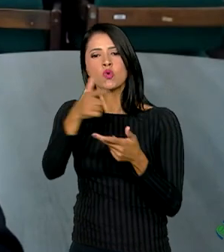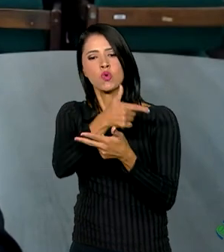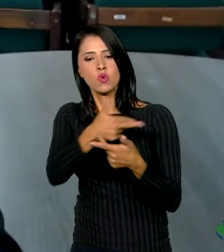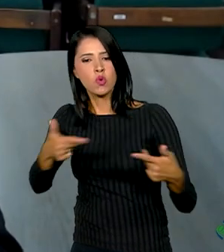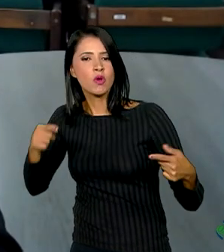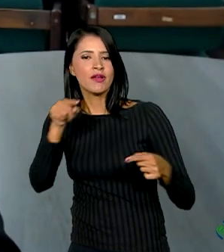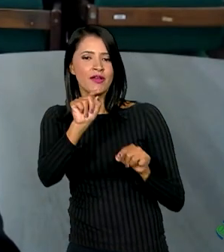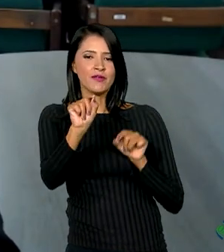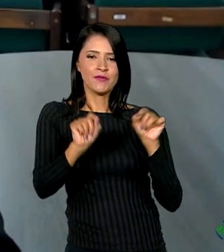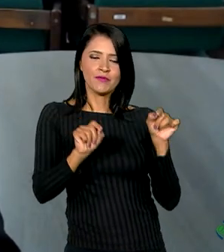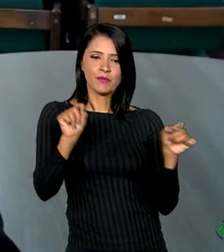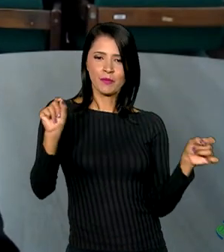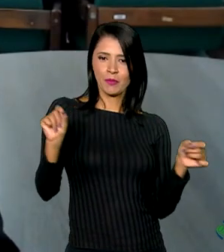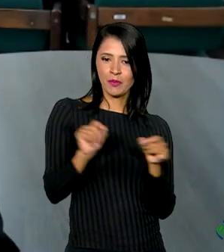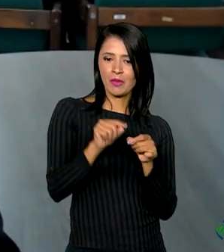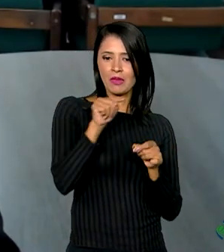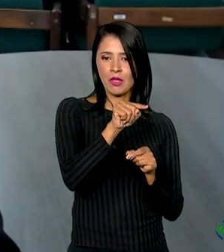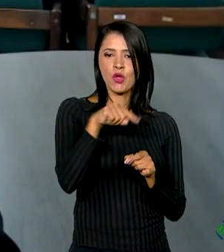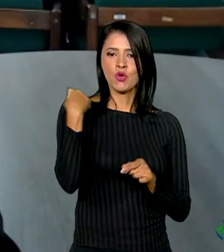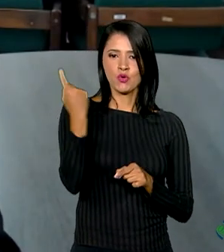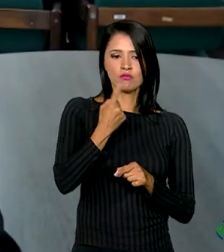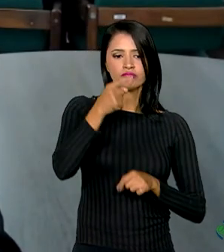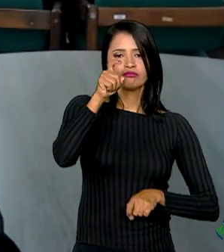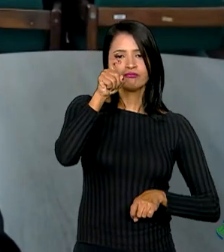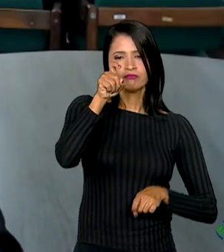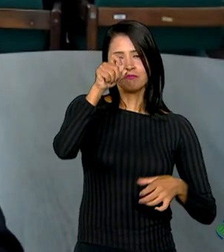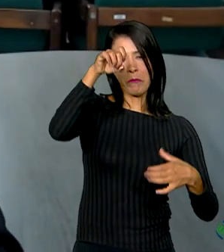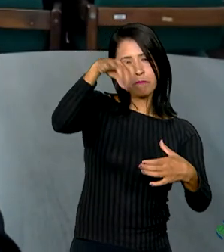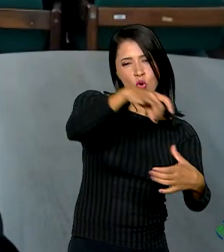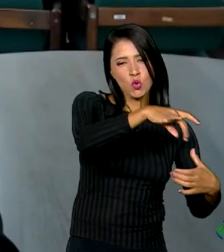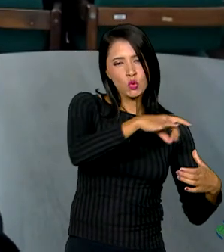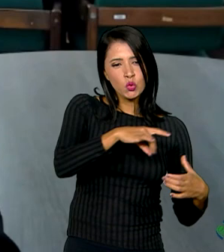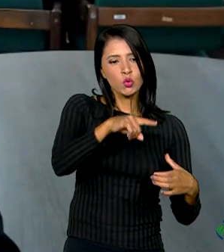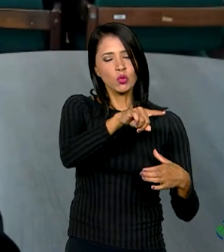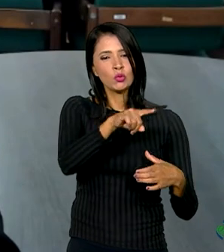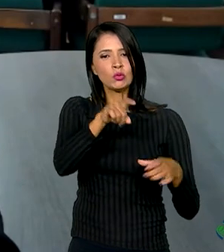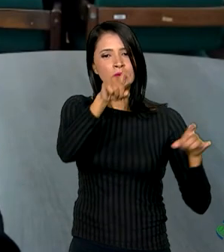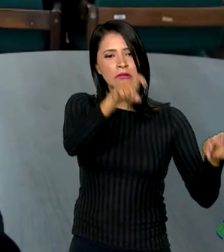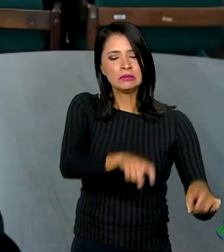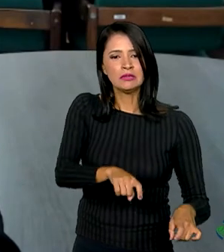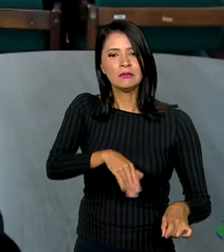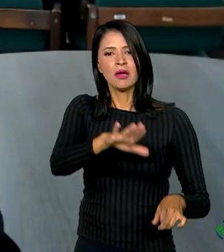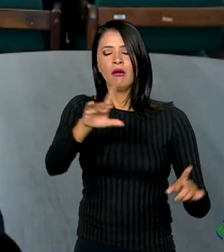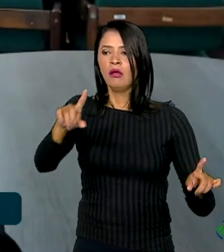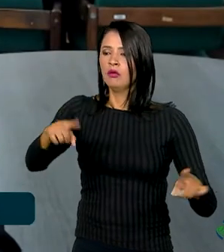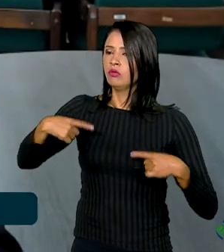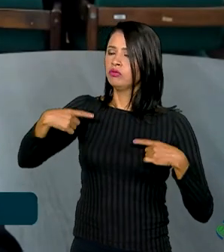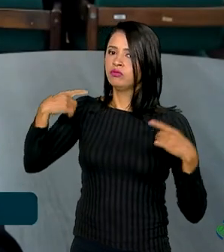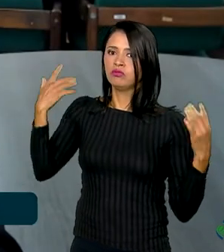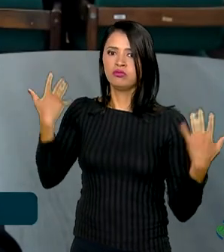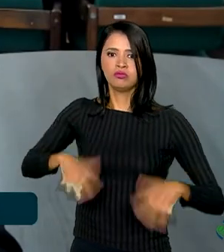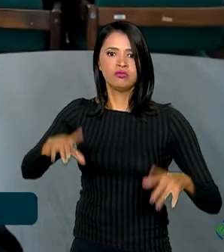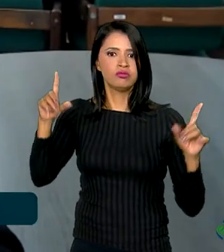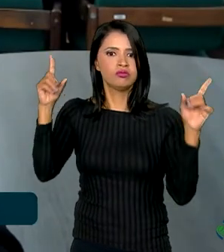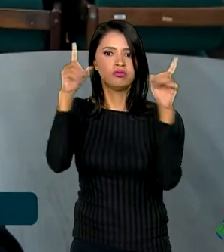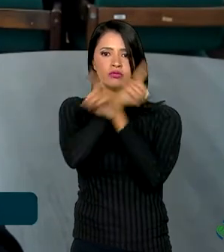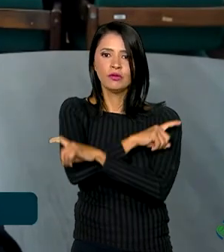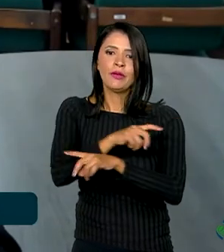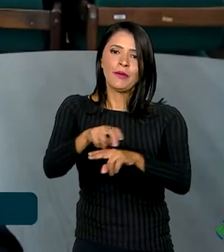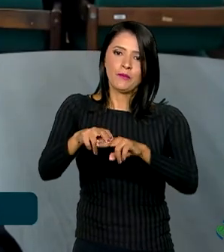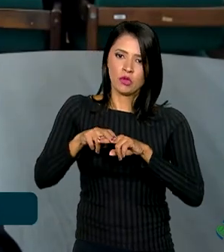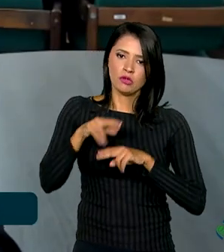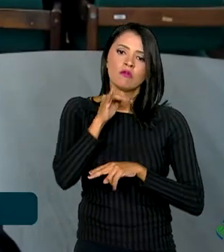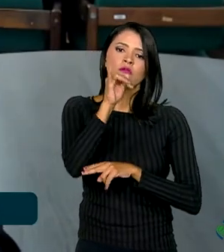a decisão dos nossos produtores ainda mais desafiadoras. Então, por isso, registro aqui o